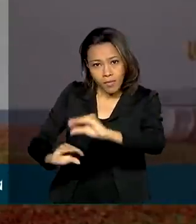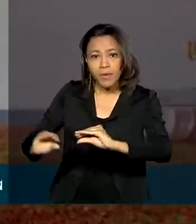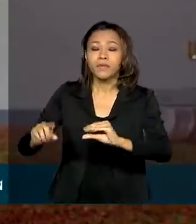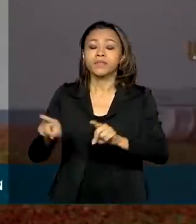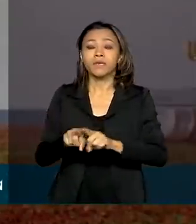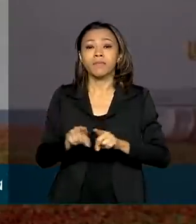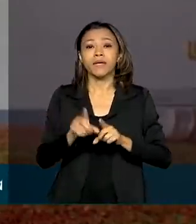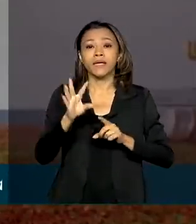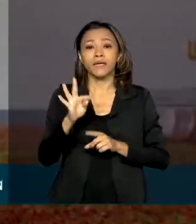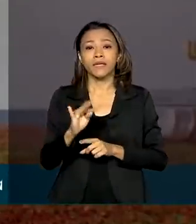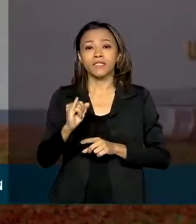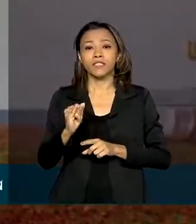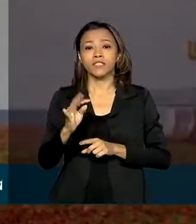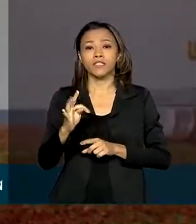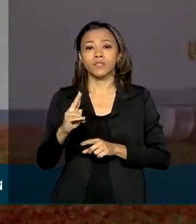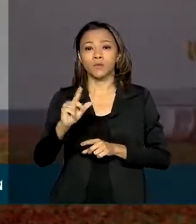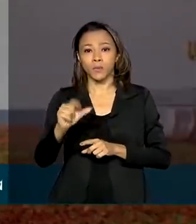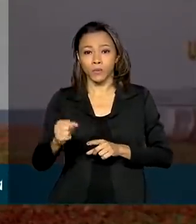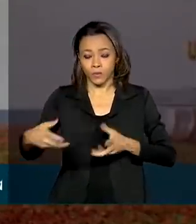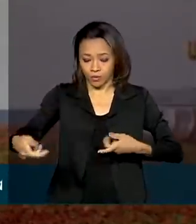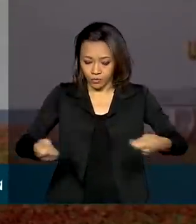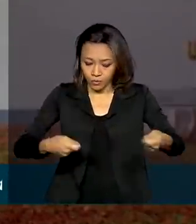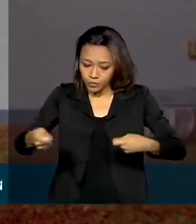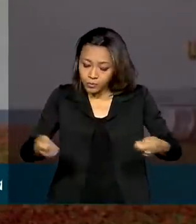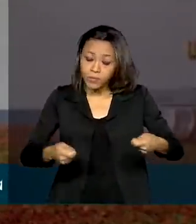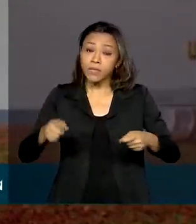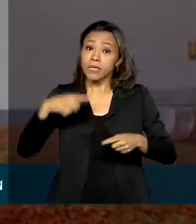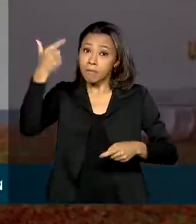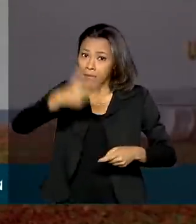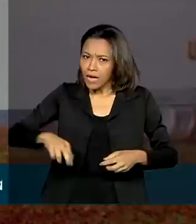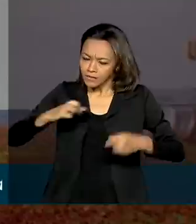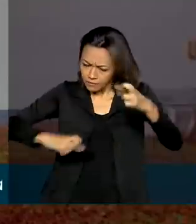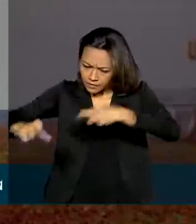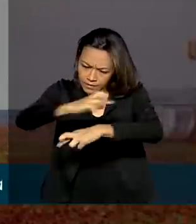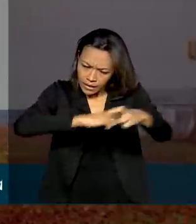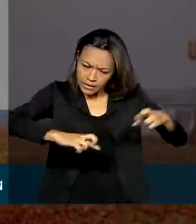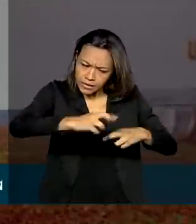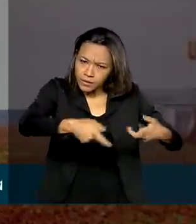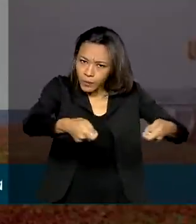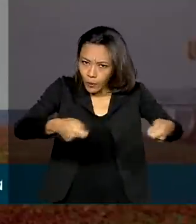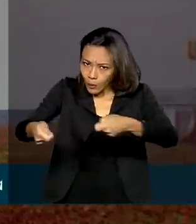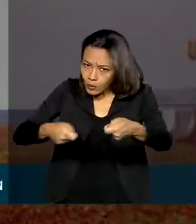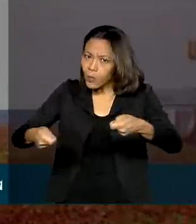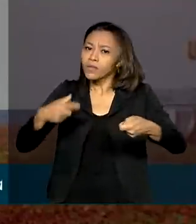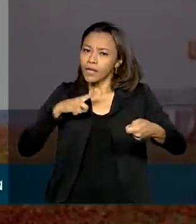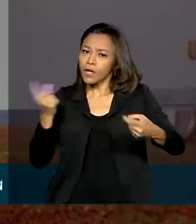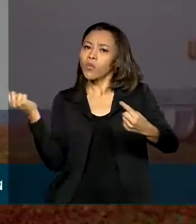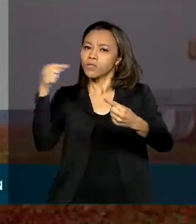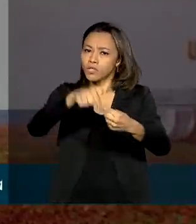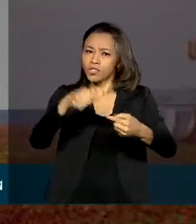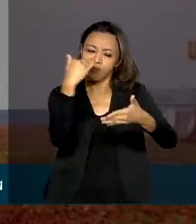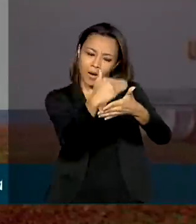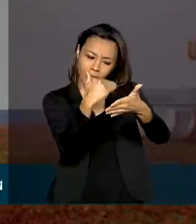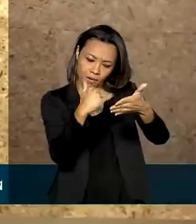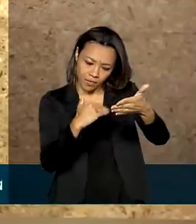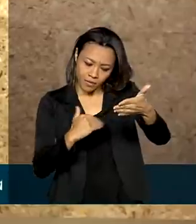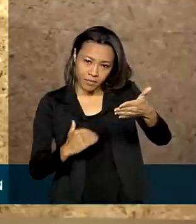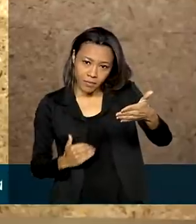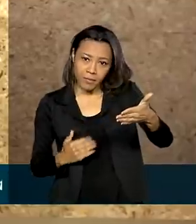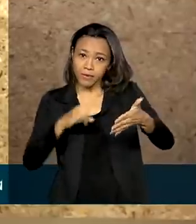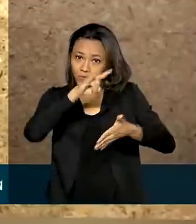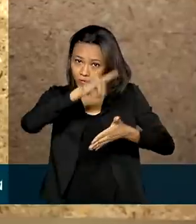minerários e aperfeiçoar os mecanismos de fiscalização e controle também são objetivos do documento.